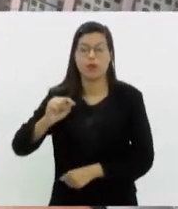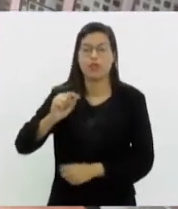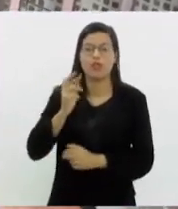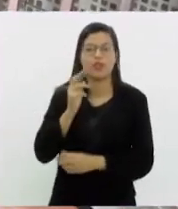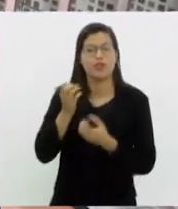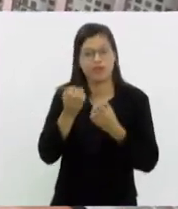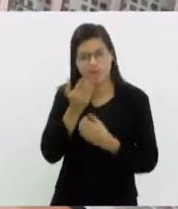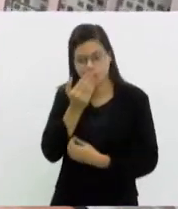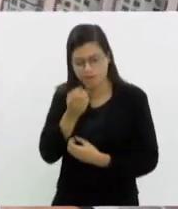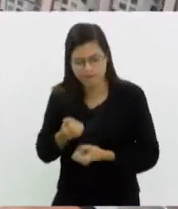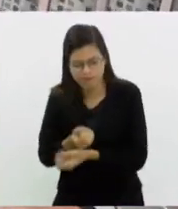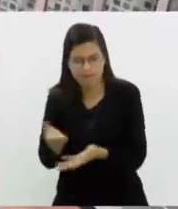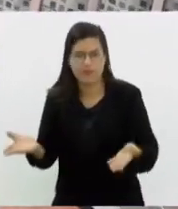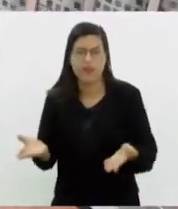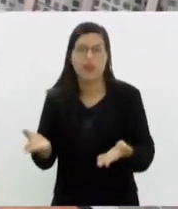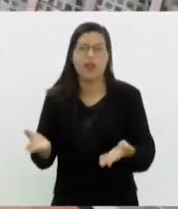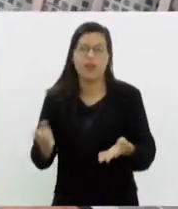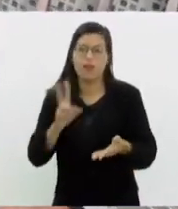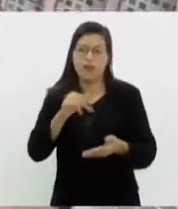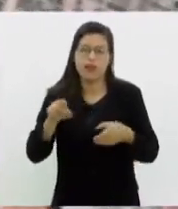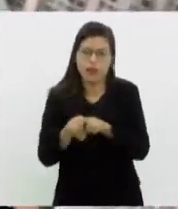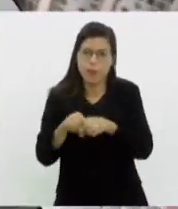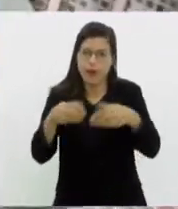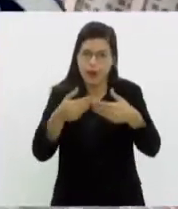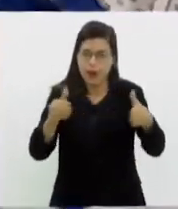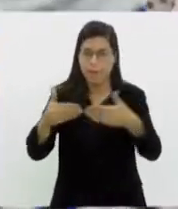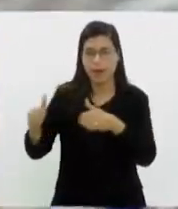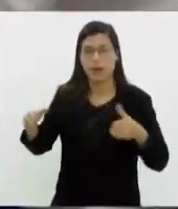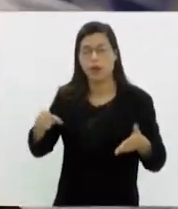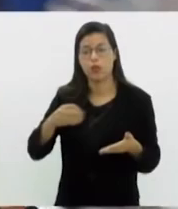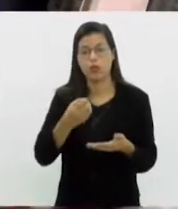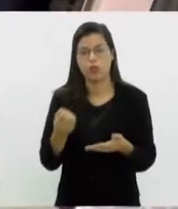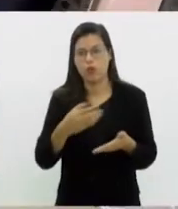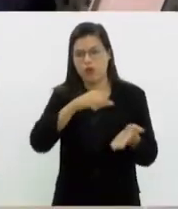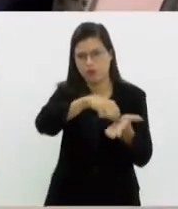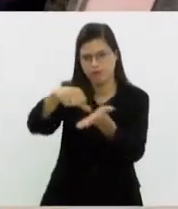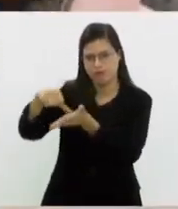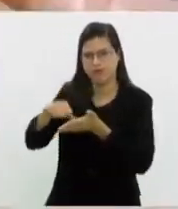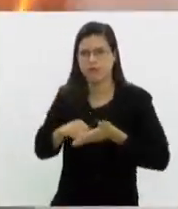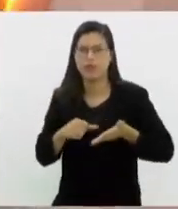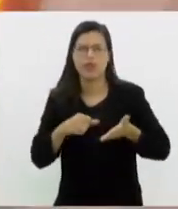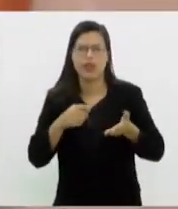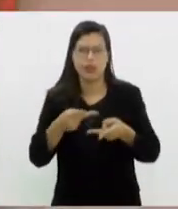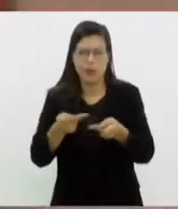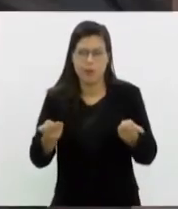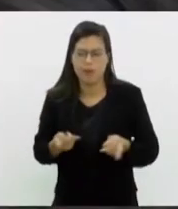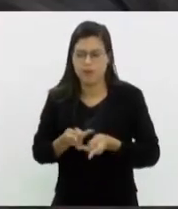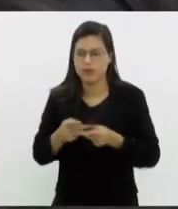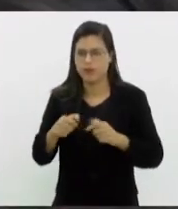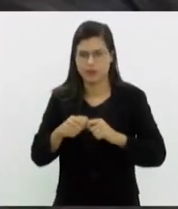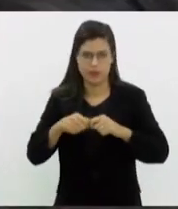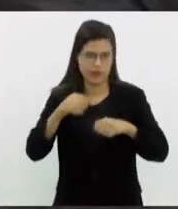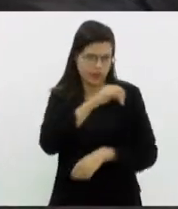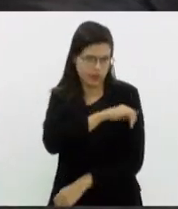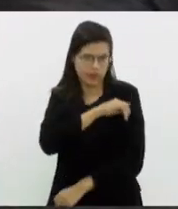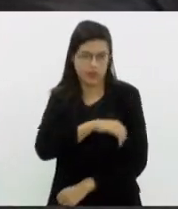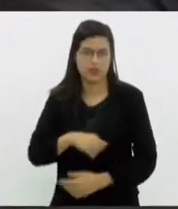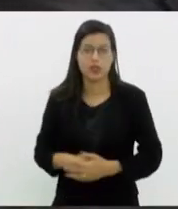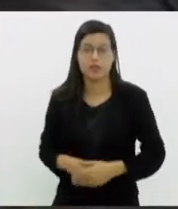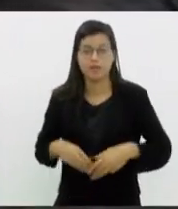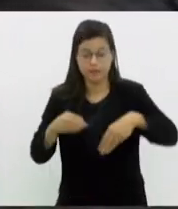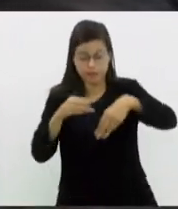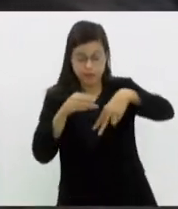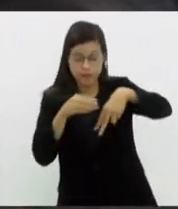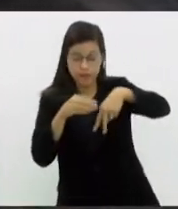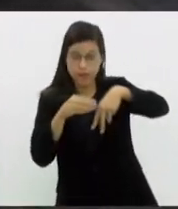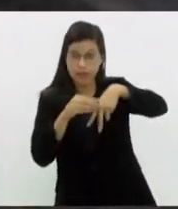neste semestre serão inauguradas novas unidades do programa Prato Feito na Cidade. A fibromialgia é uma doença